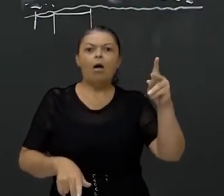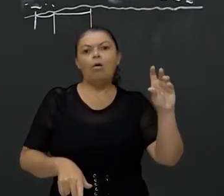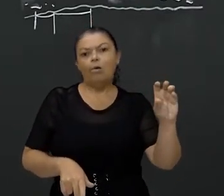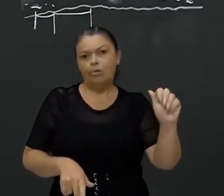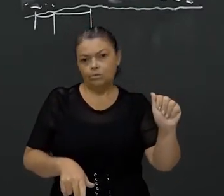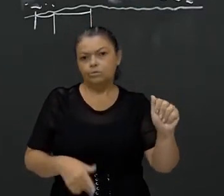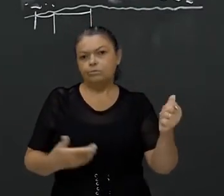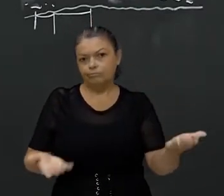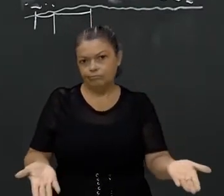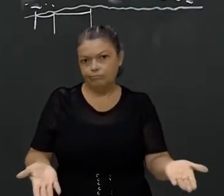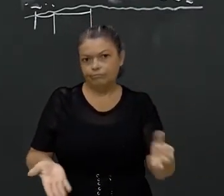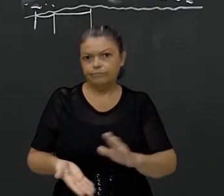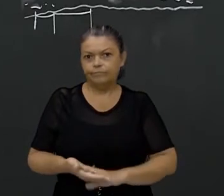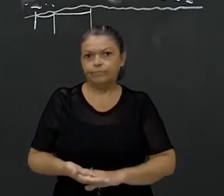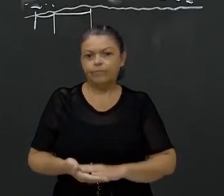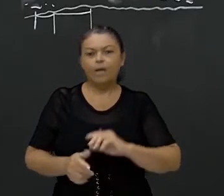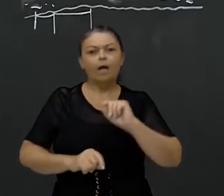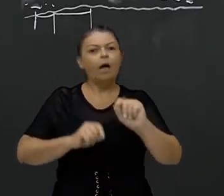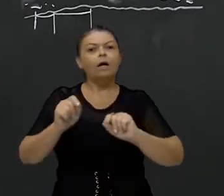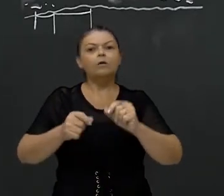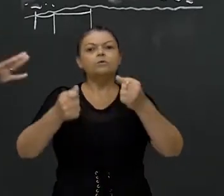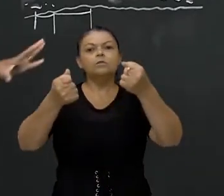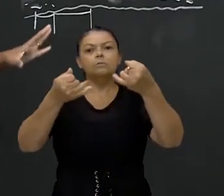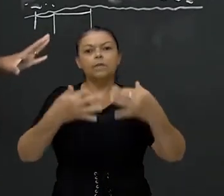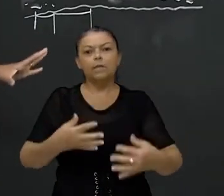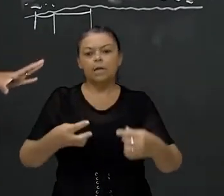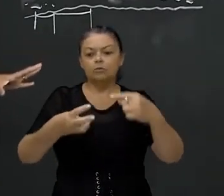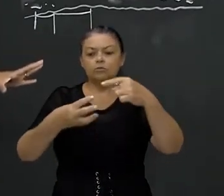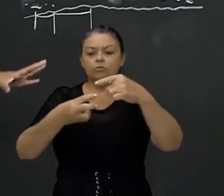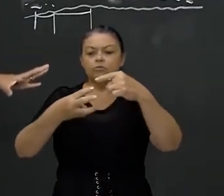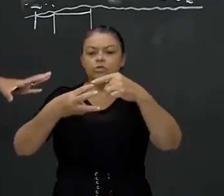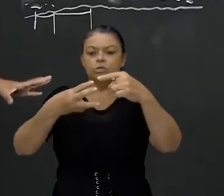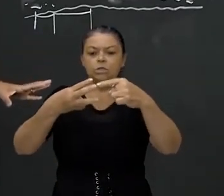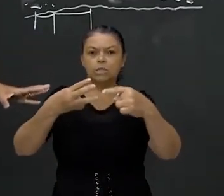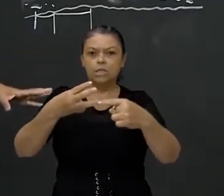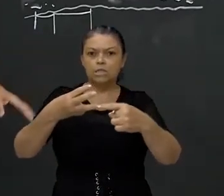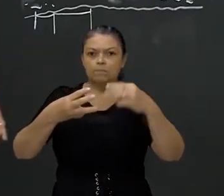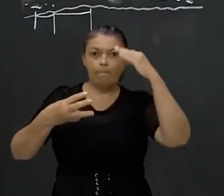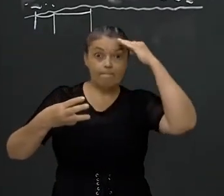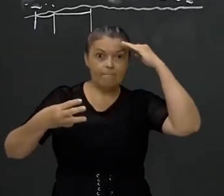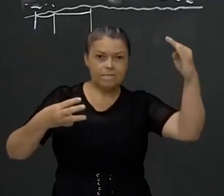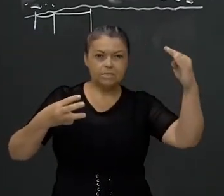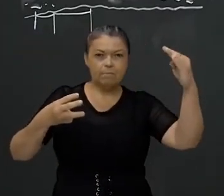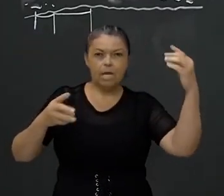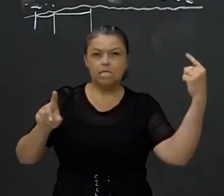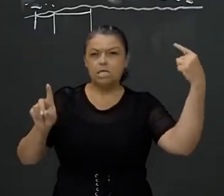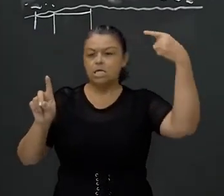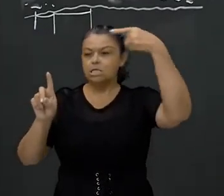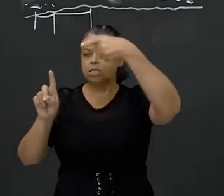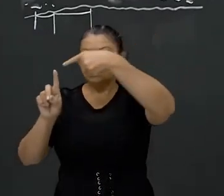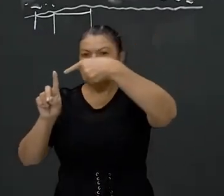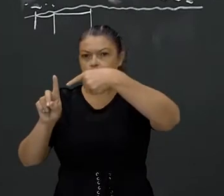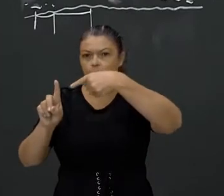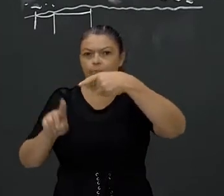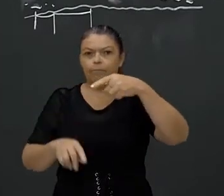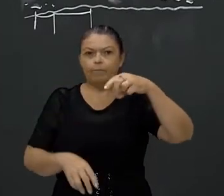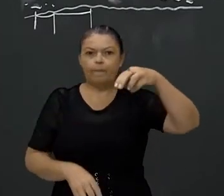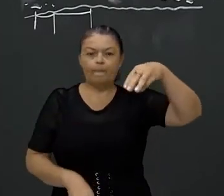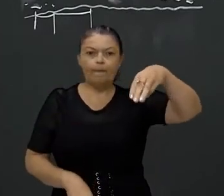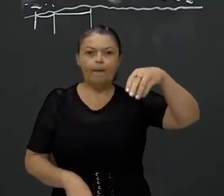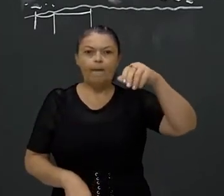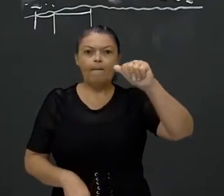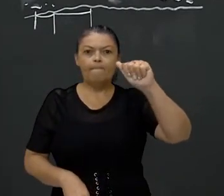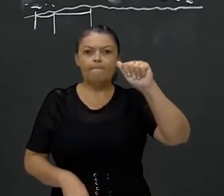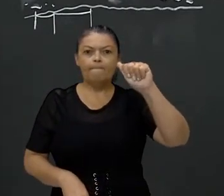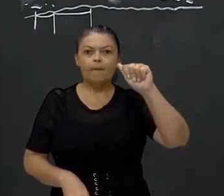firmada em uma rocha. E eu vou falar aqui dos três principais tipos de rocha. As rochas magmáticas ou